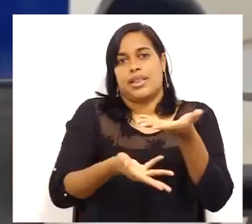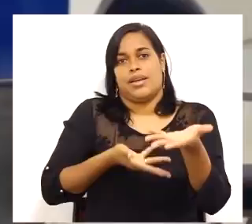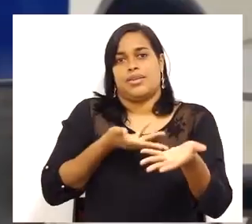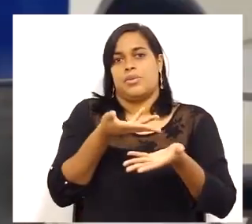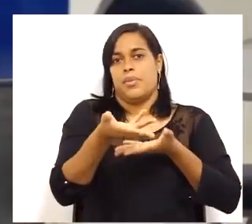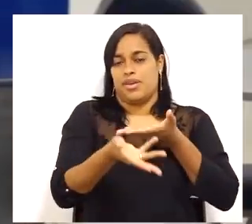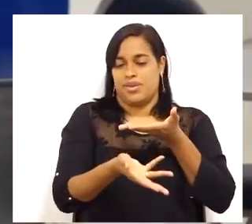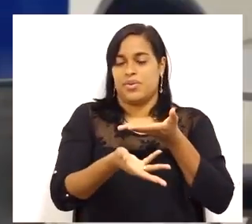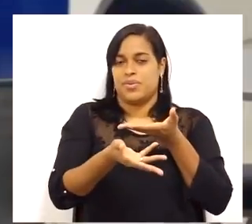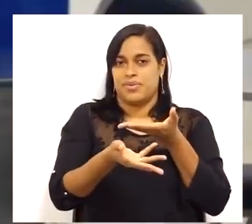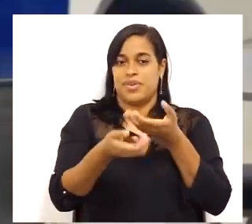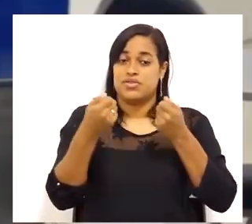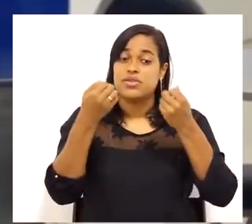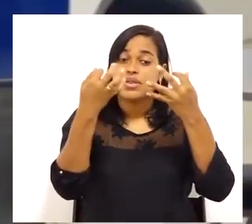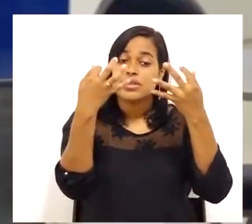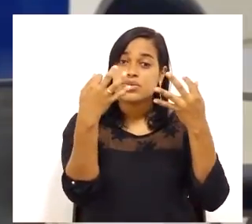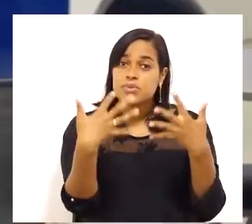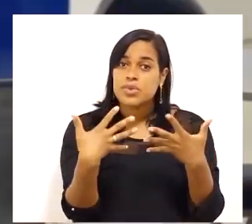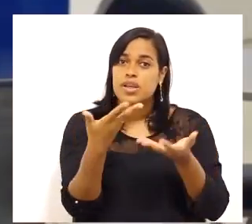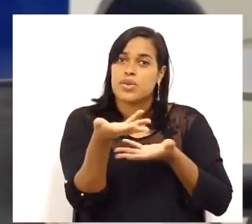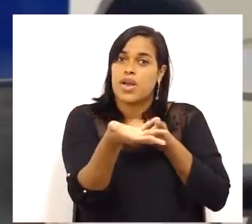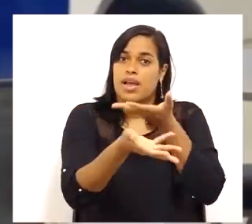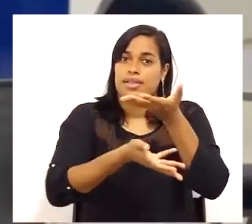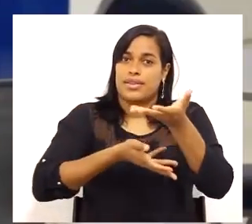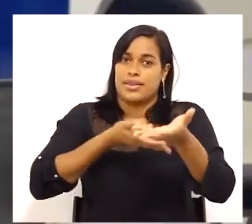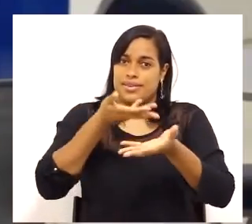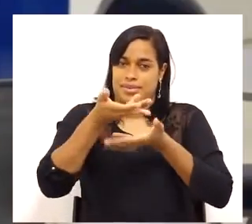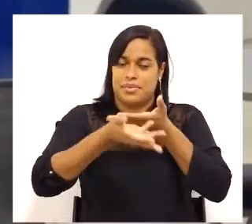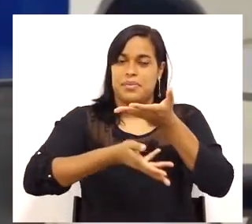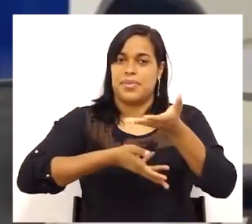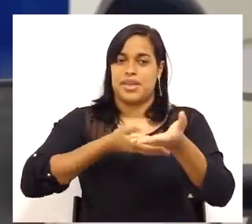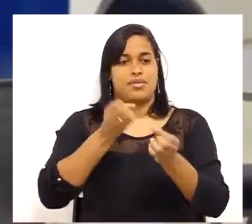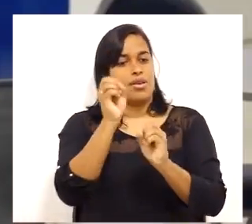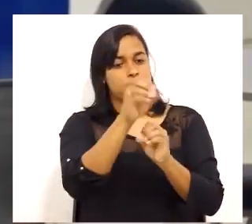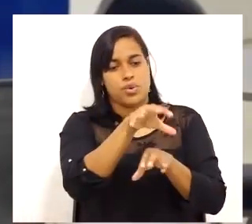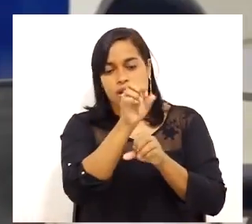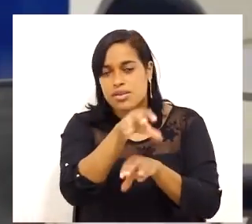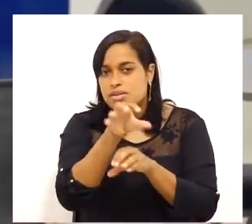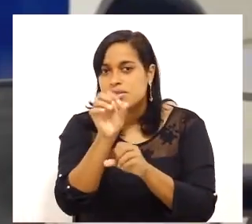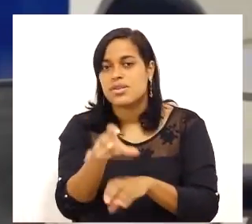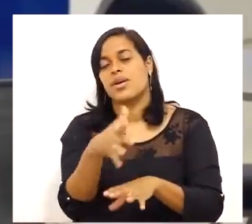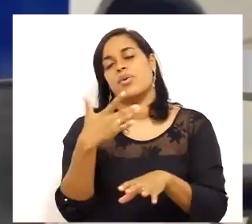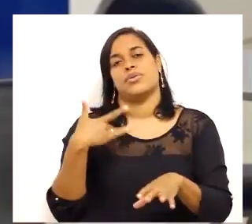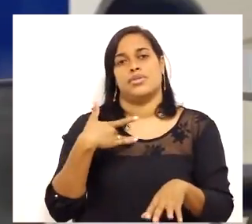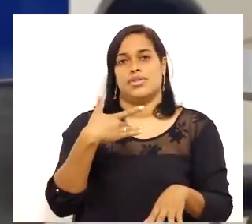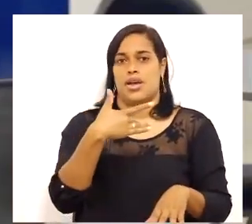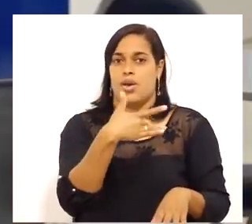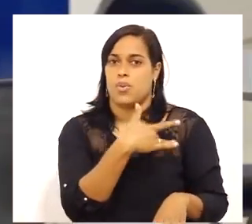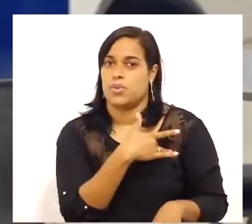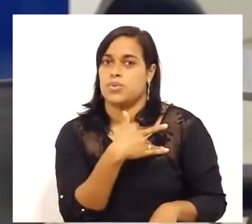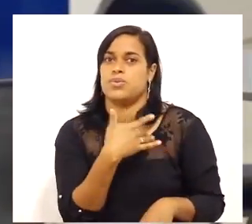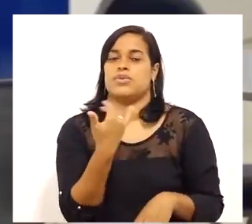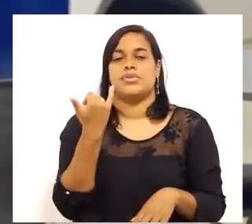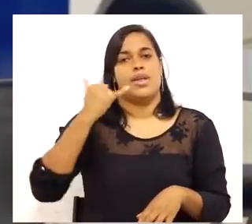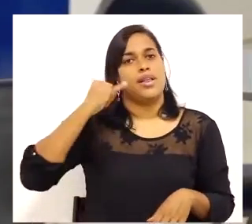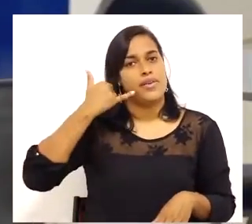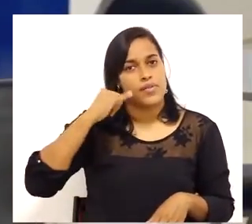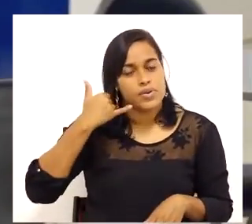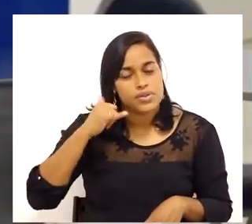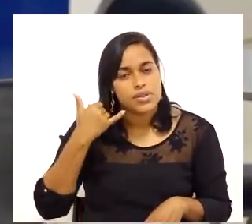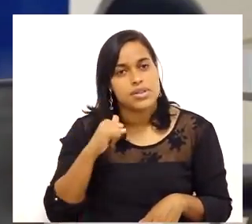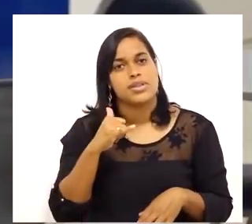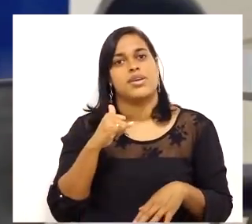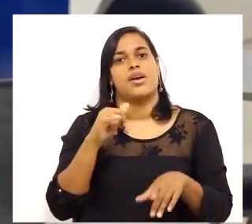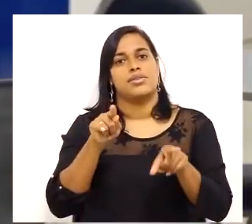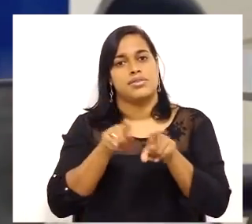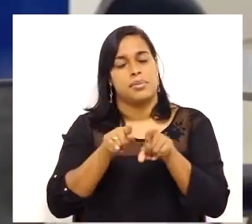Estamos falando de serviços de entretenimento, serviços de educação, serviços de saúde, serviços de telefonia. A